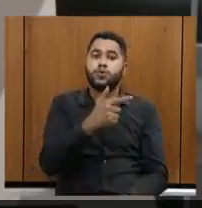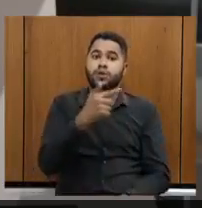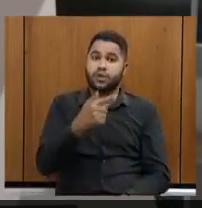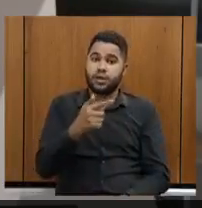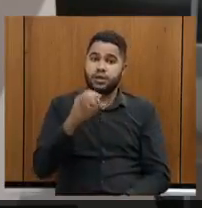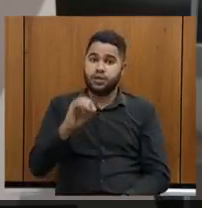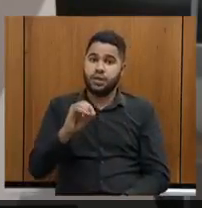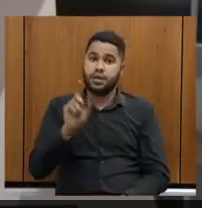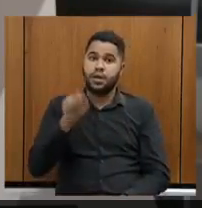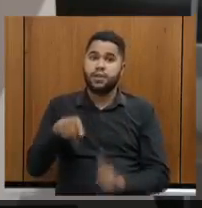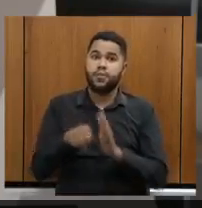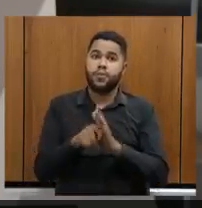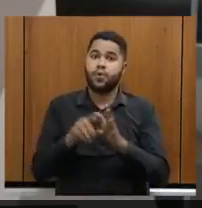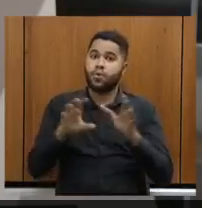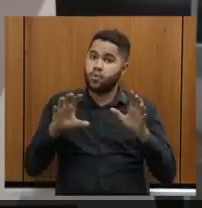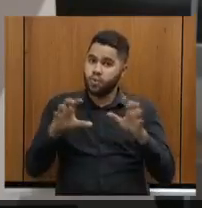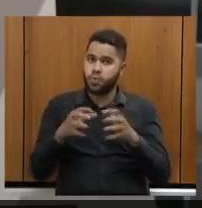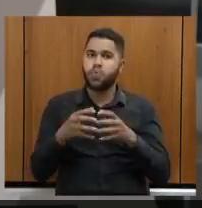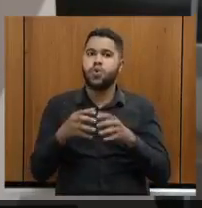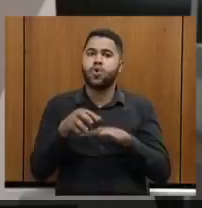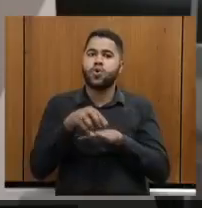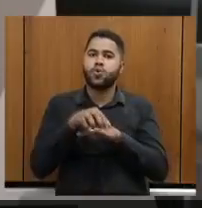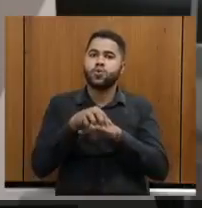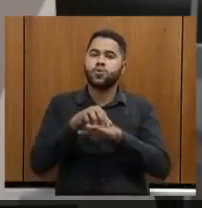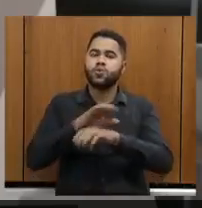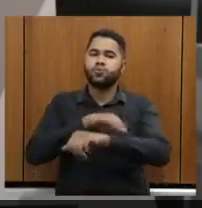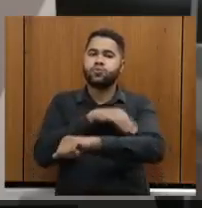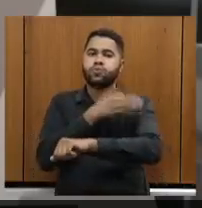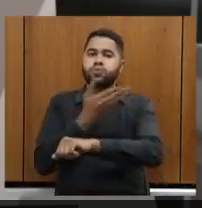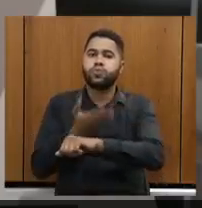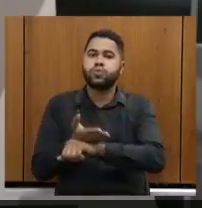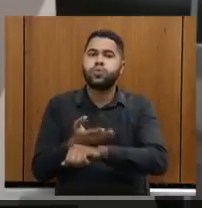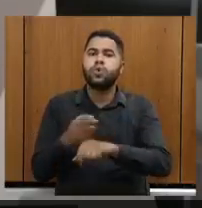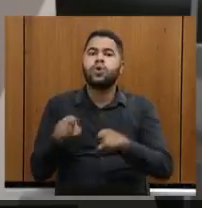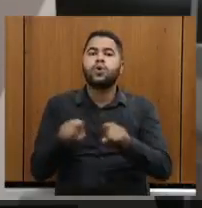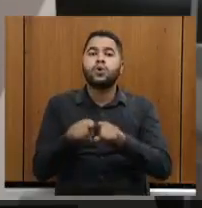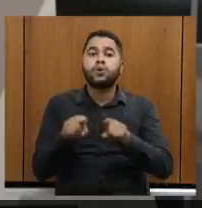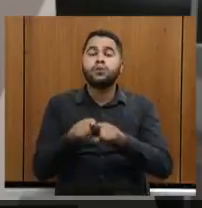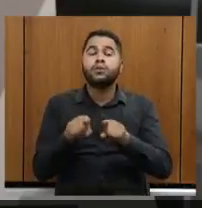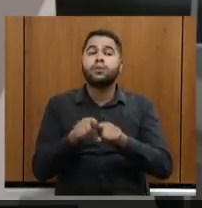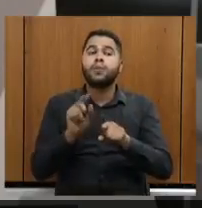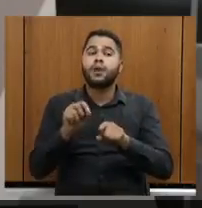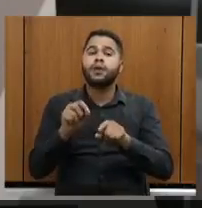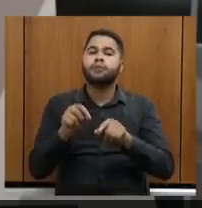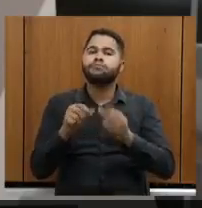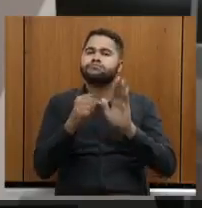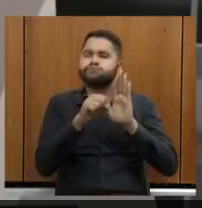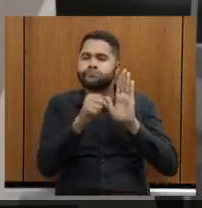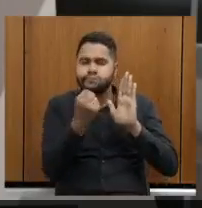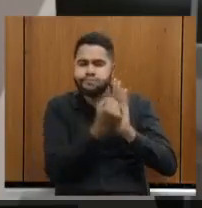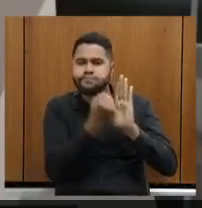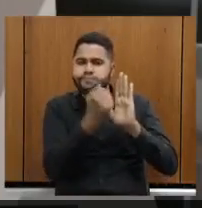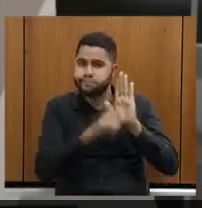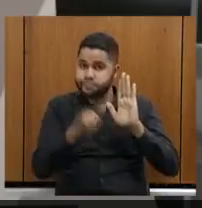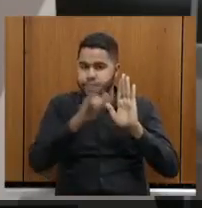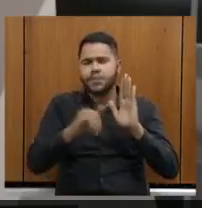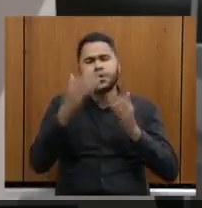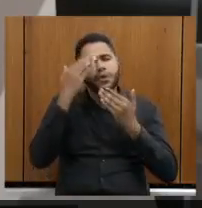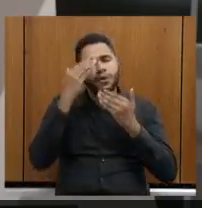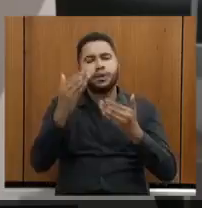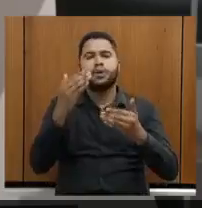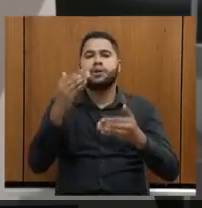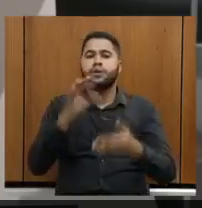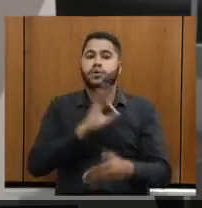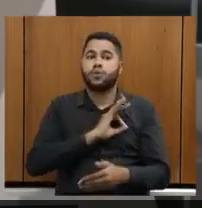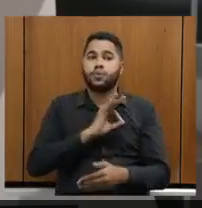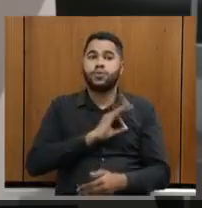municípios a rede integrada de turismo, fazendo também um marketing em cima disso, e eu agradeço muito à Polícia